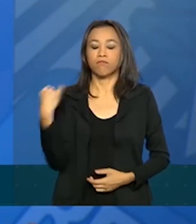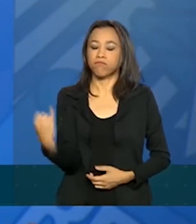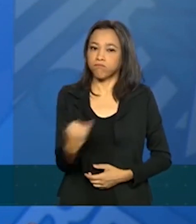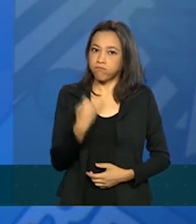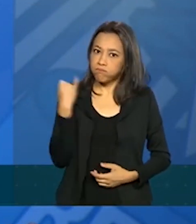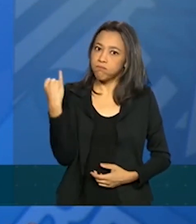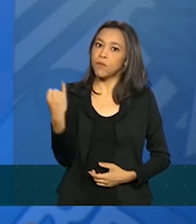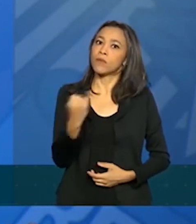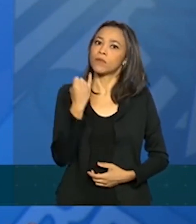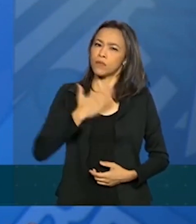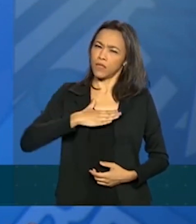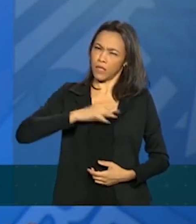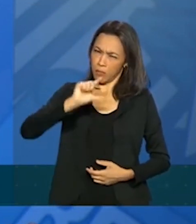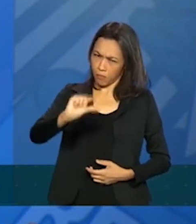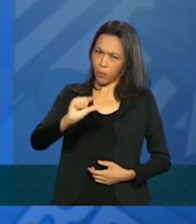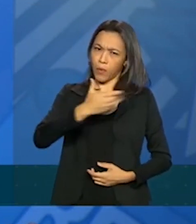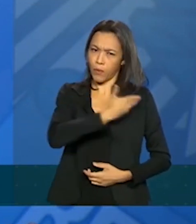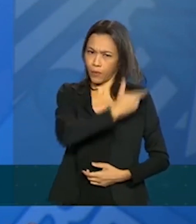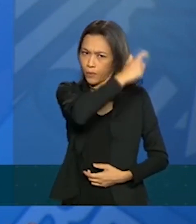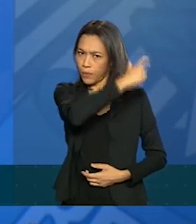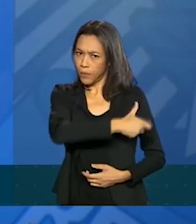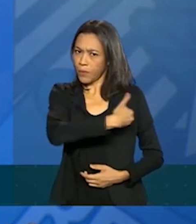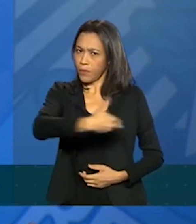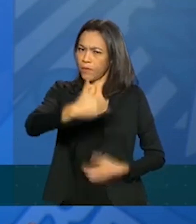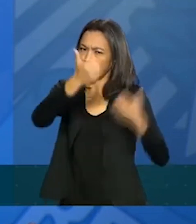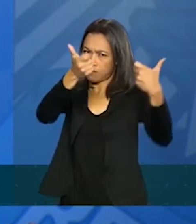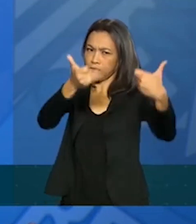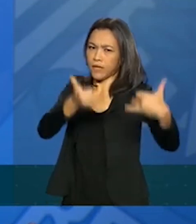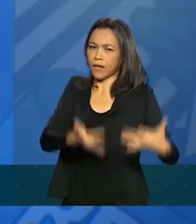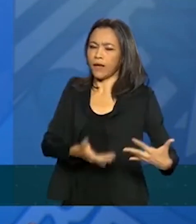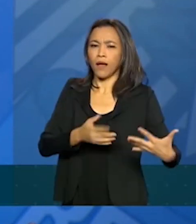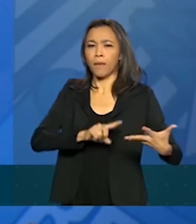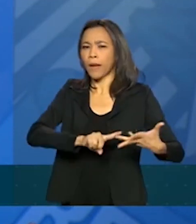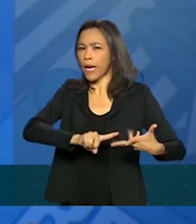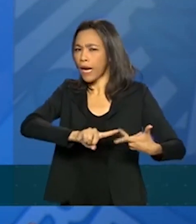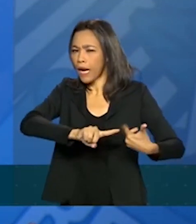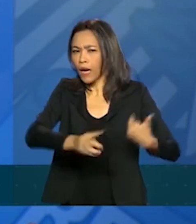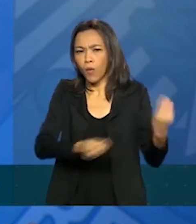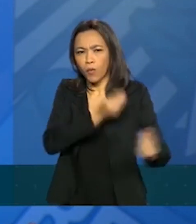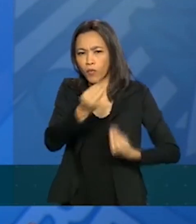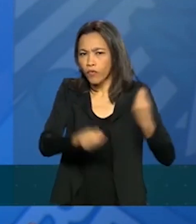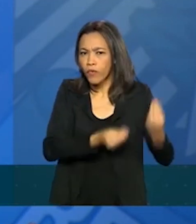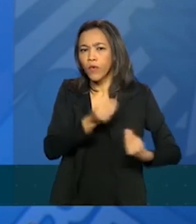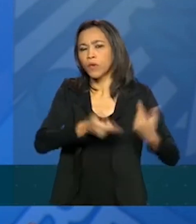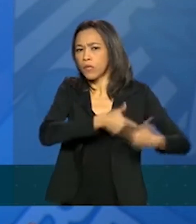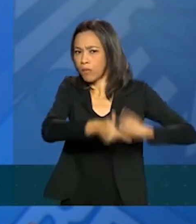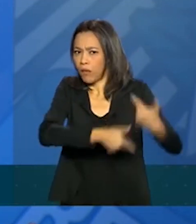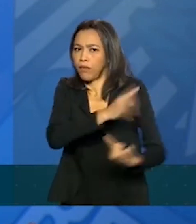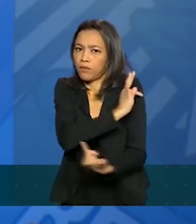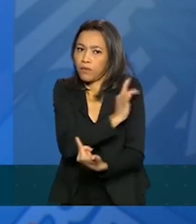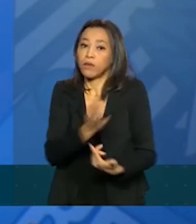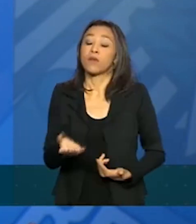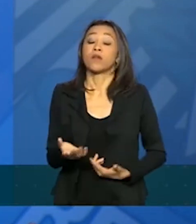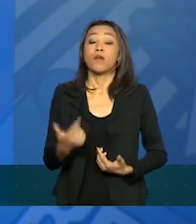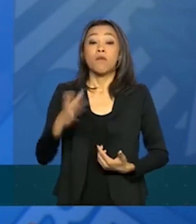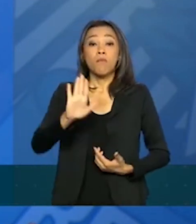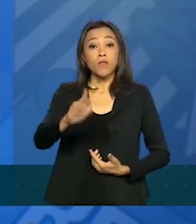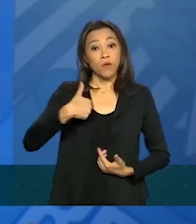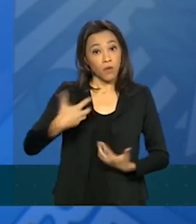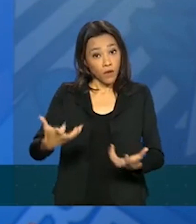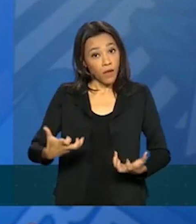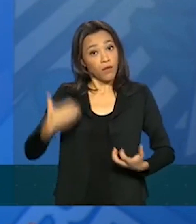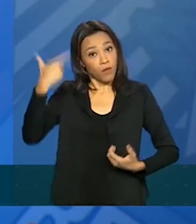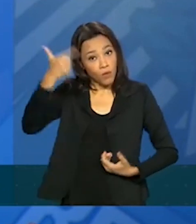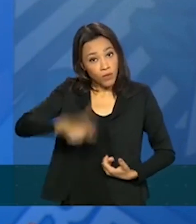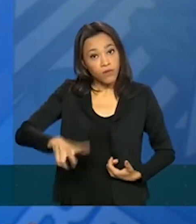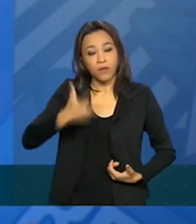Daqui a pouco o Canuto vai conversar sobre todas as questões operacionais, mas o que eu quero reforçar é que,